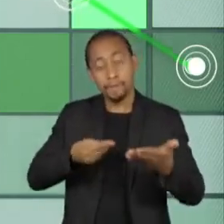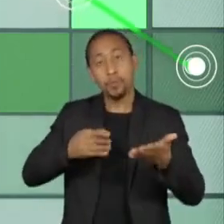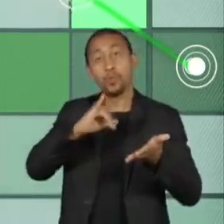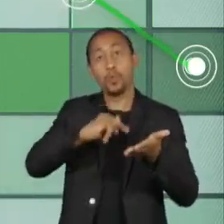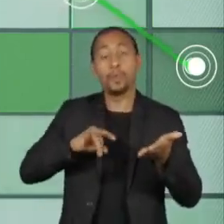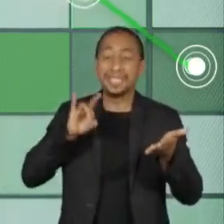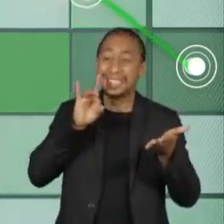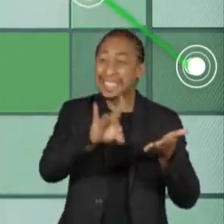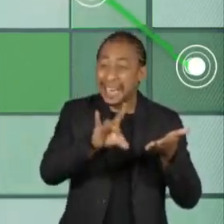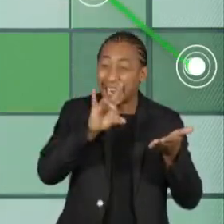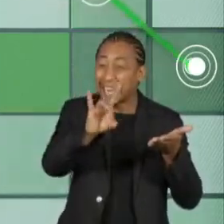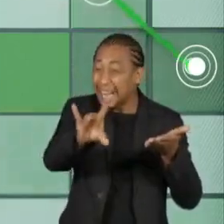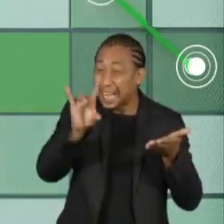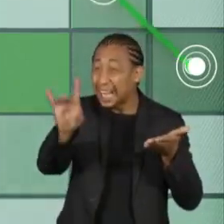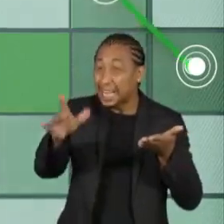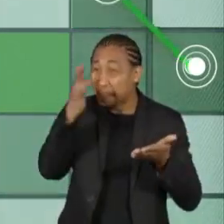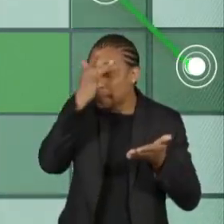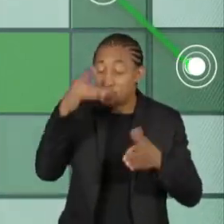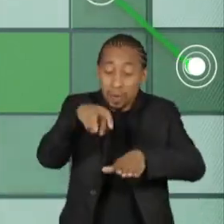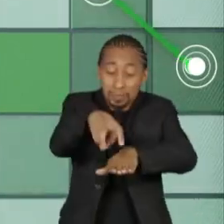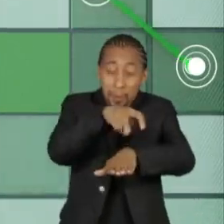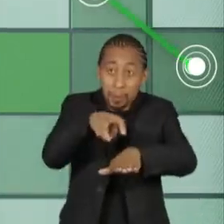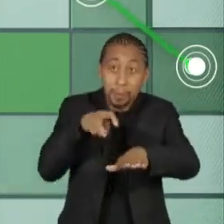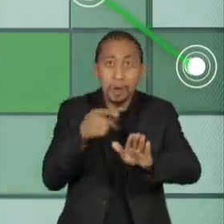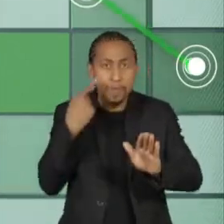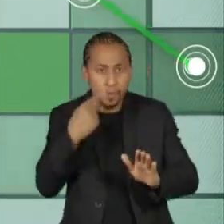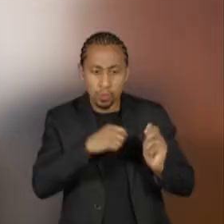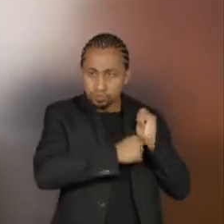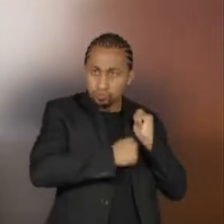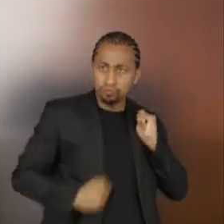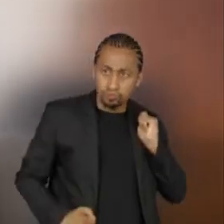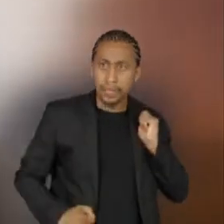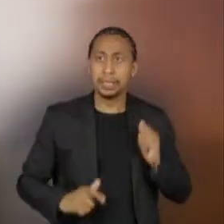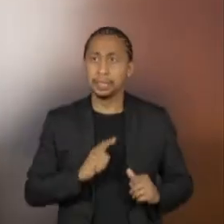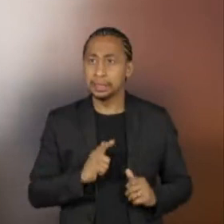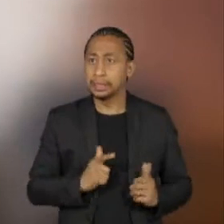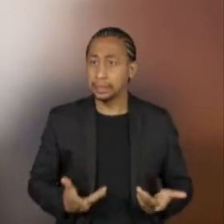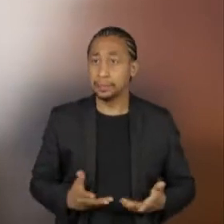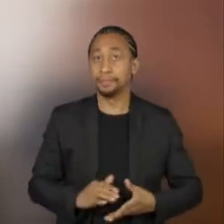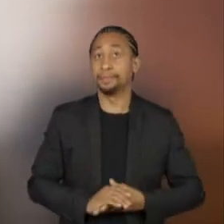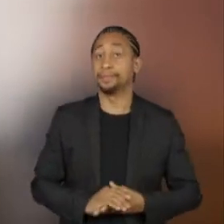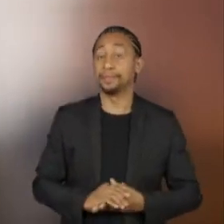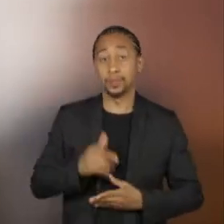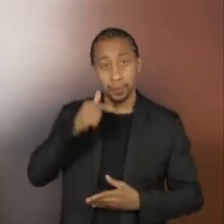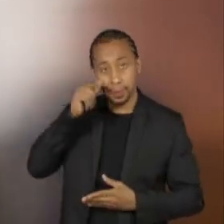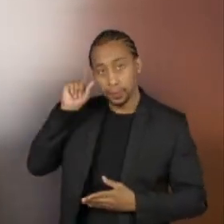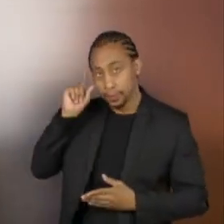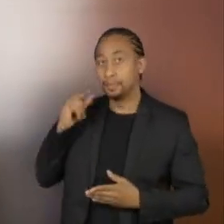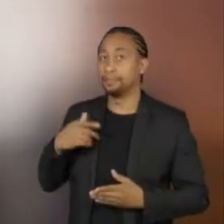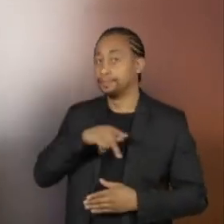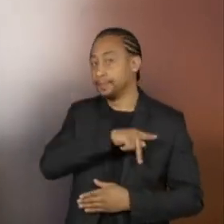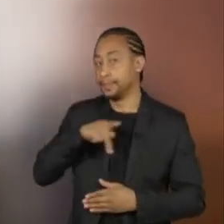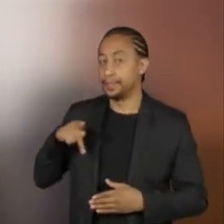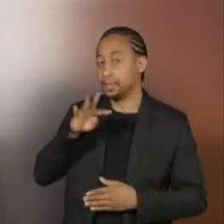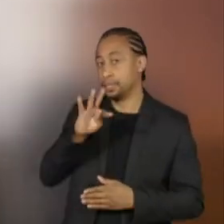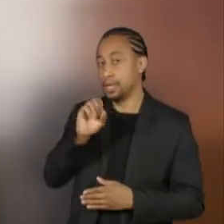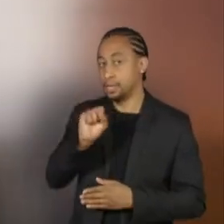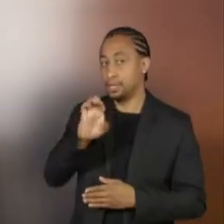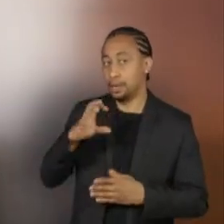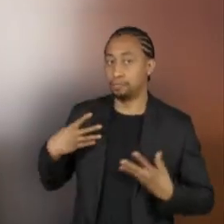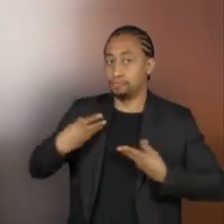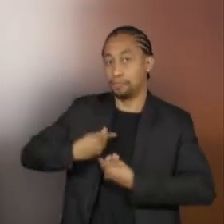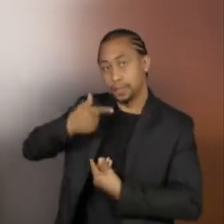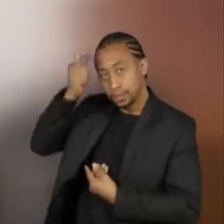passageiros e verificou se eles estavam com cinto de segurança. Ontem, o presidente do TSE, Alexandre de Moraes,